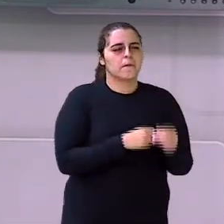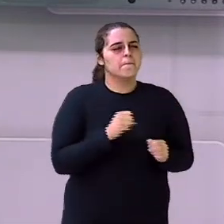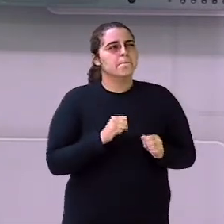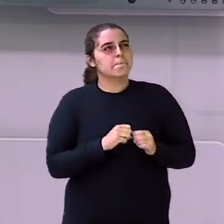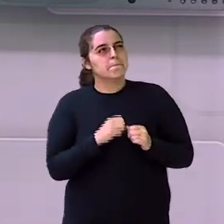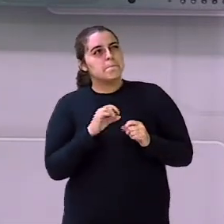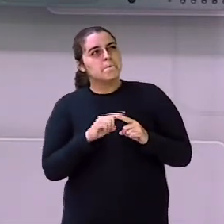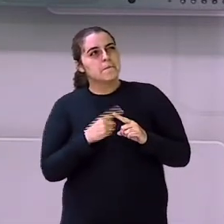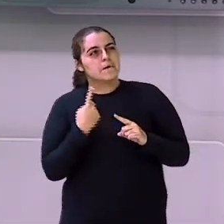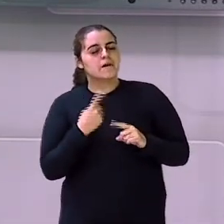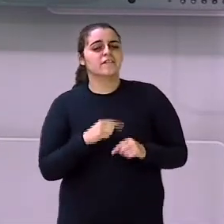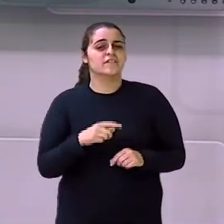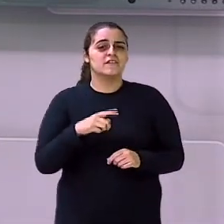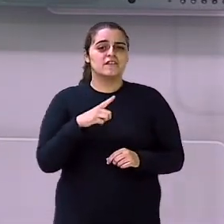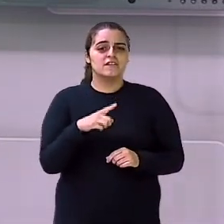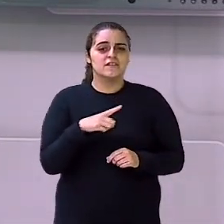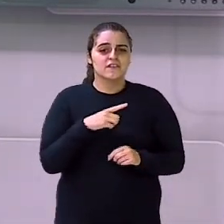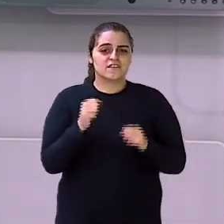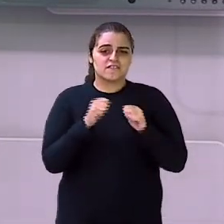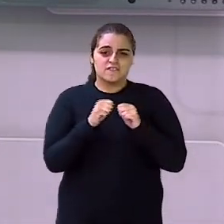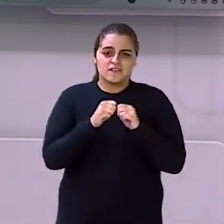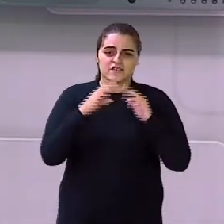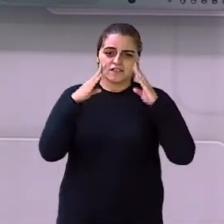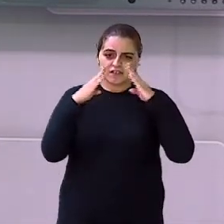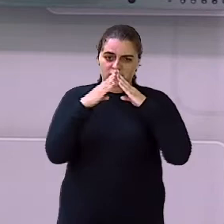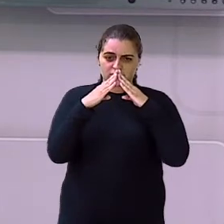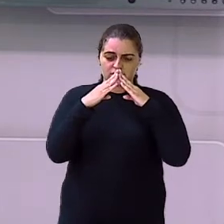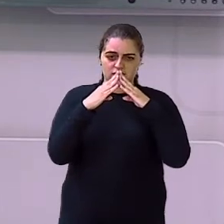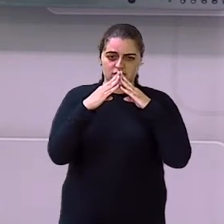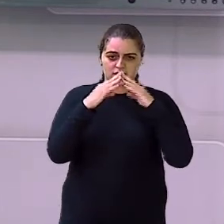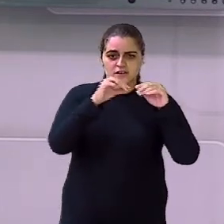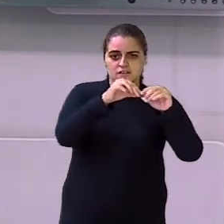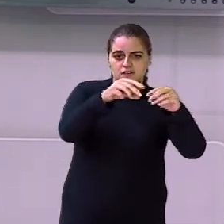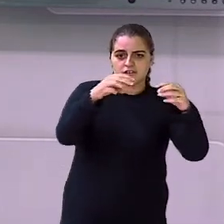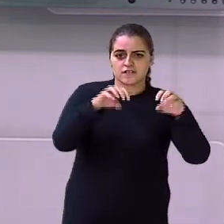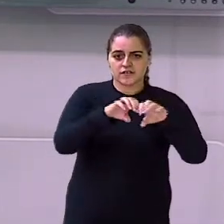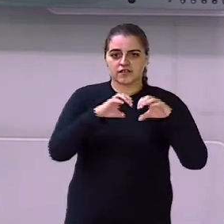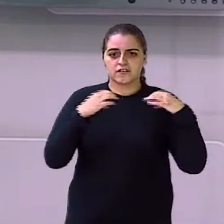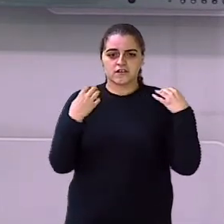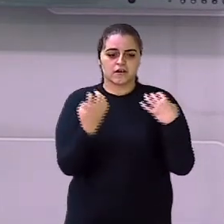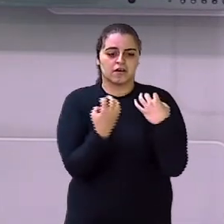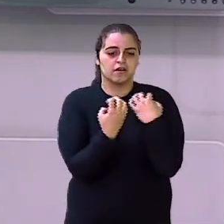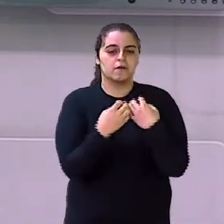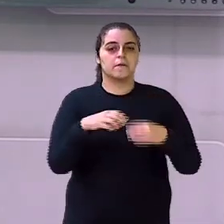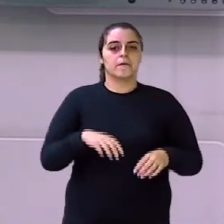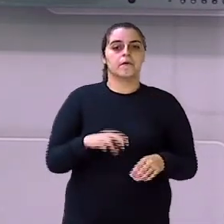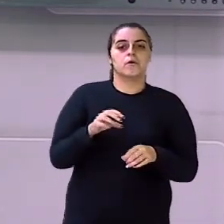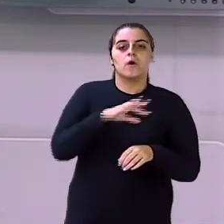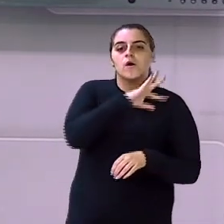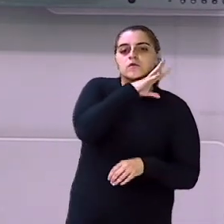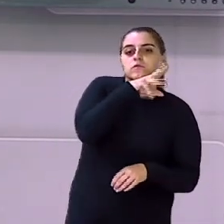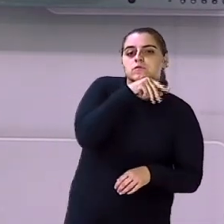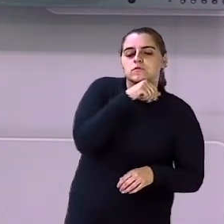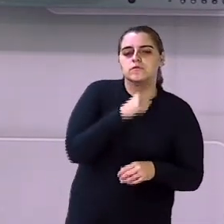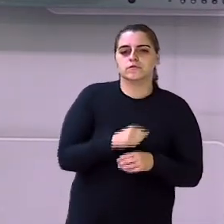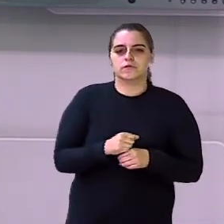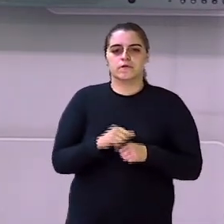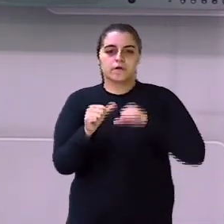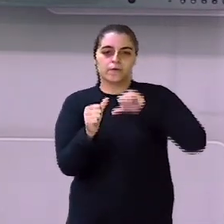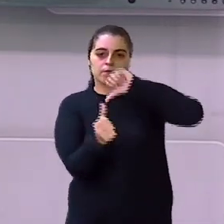tem que construir a casa Você tem que construir um cercado Pra colocar seus animais Isso tudo são